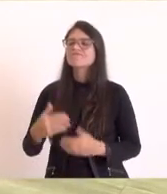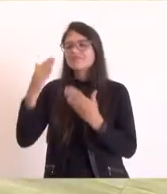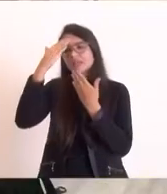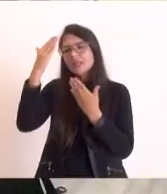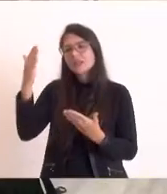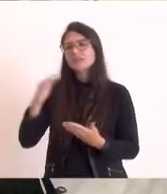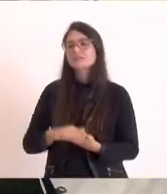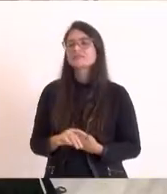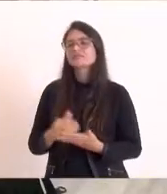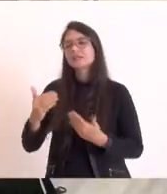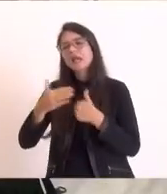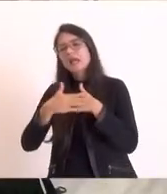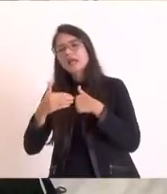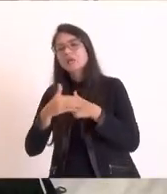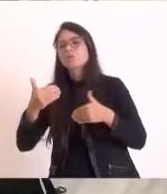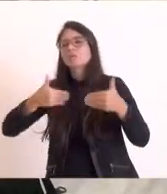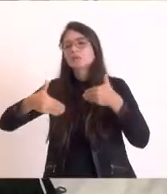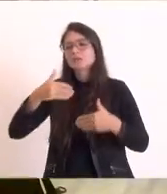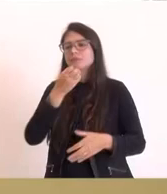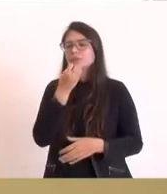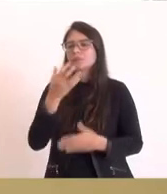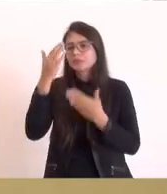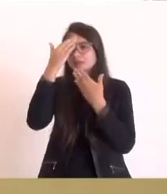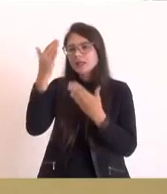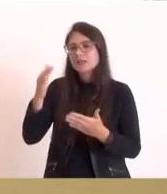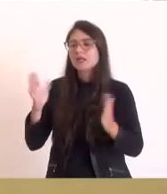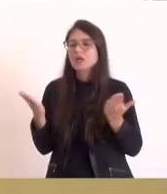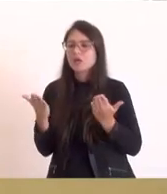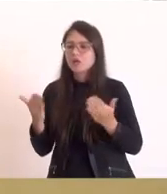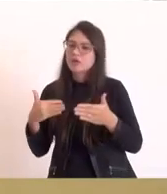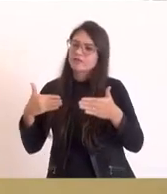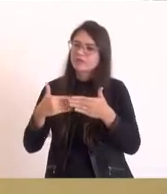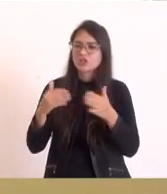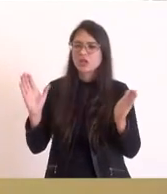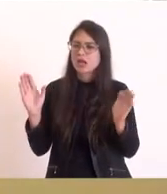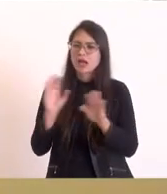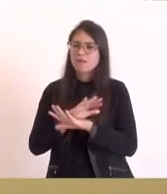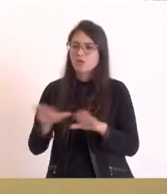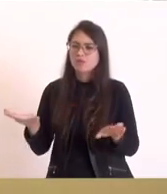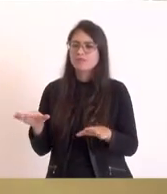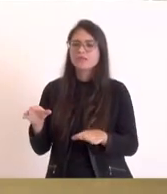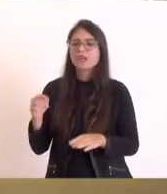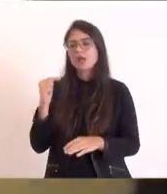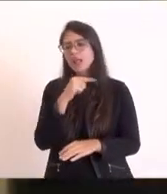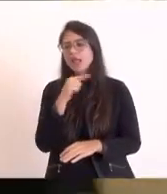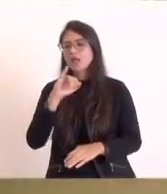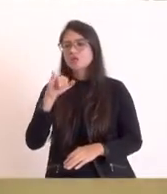obrigado e agora para encerrar o nosso prefeito anfitrião Zé Bonifácio